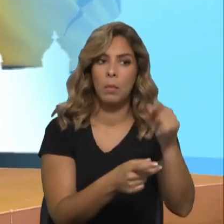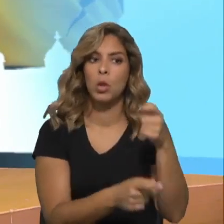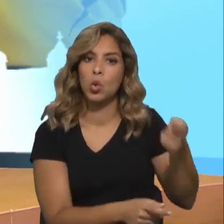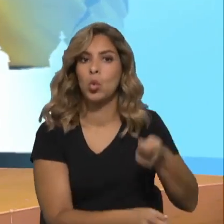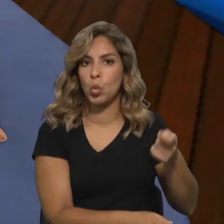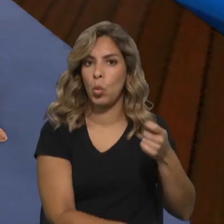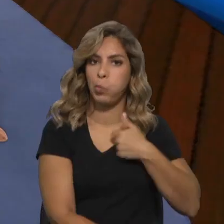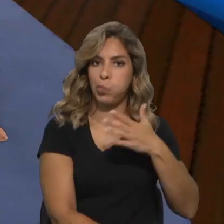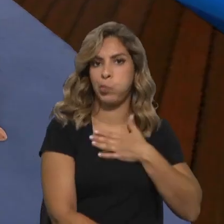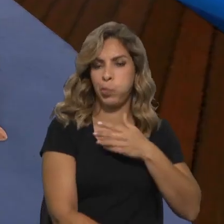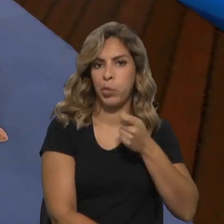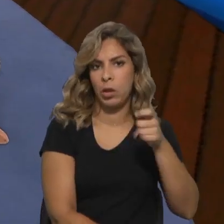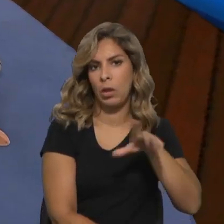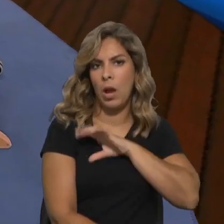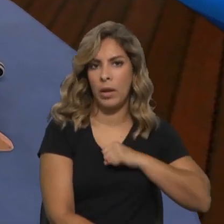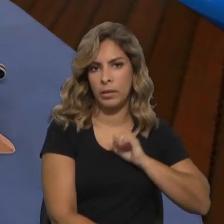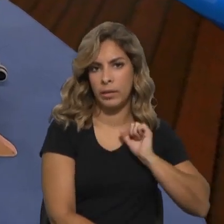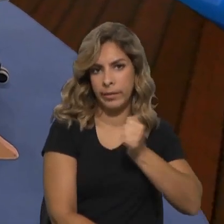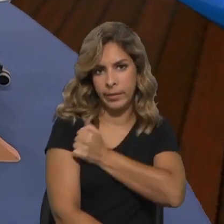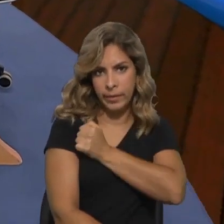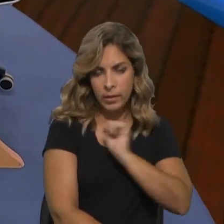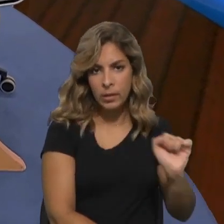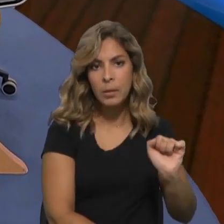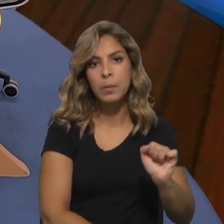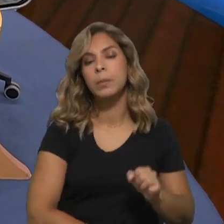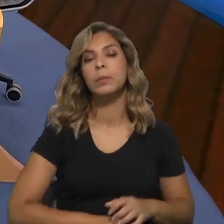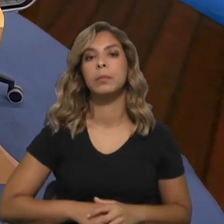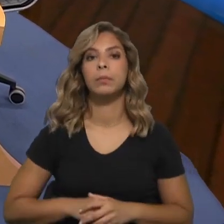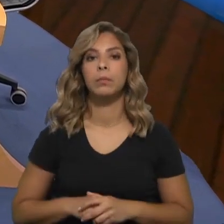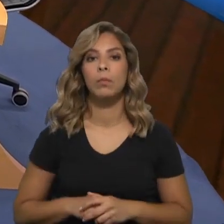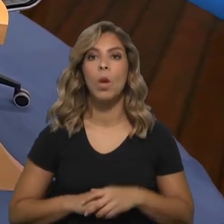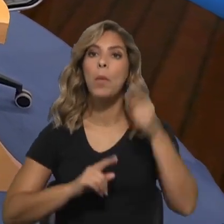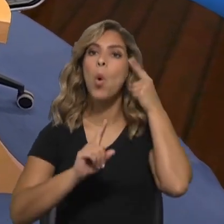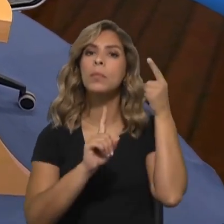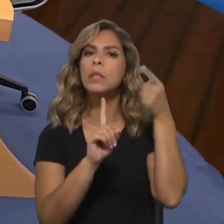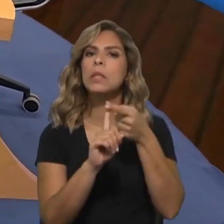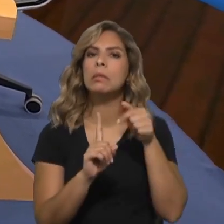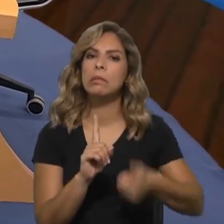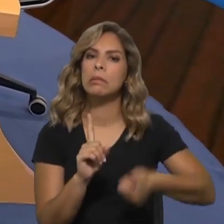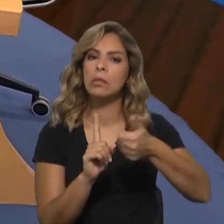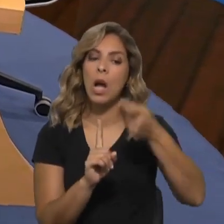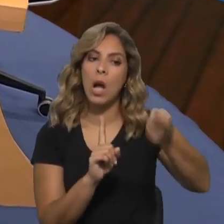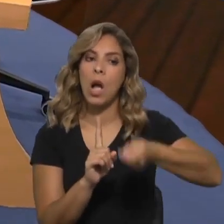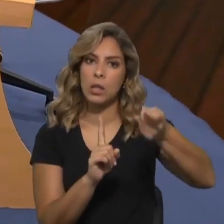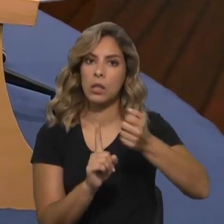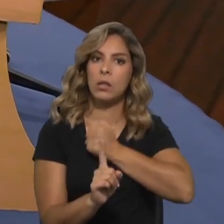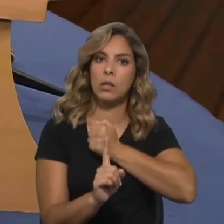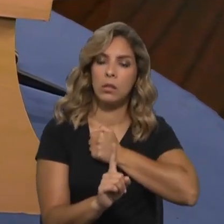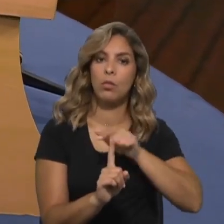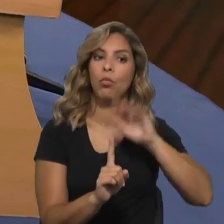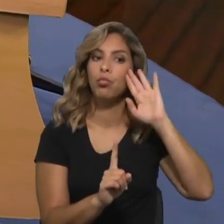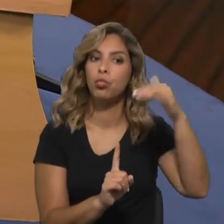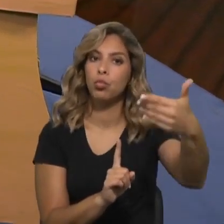processo de acolhimento destas pessoas. O objetivo é que as pessoas arrendem já a sua casa, onde vão residir,